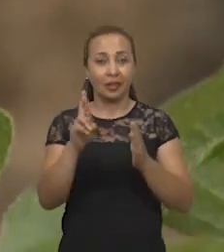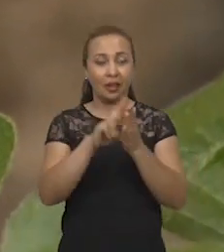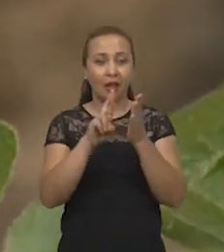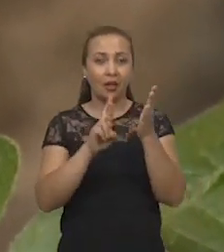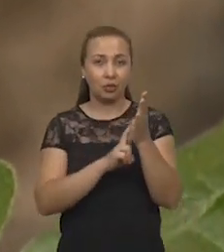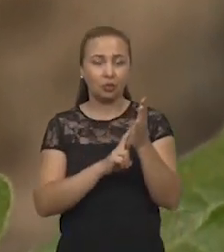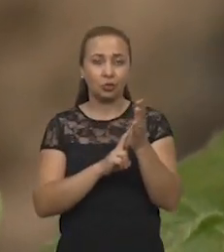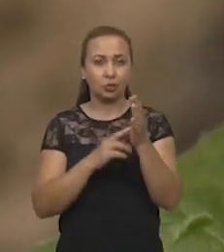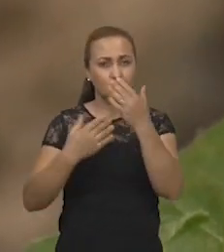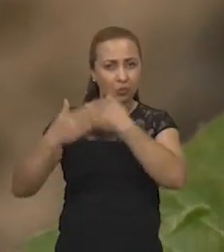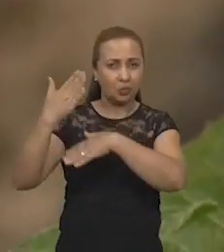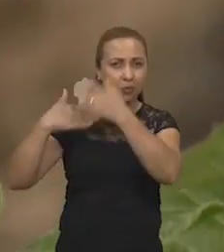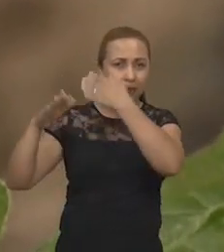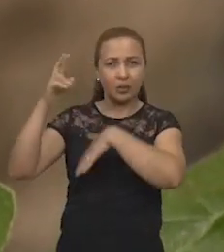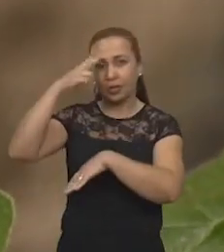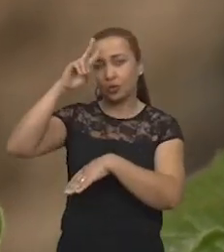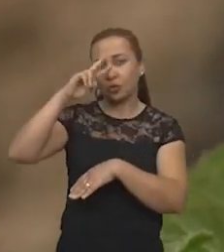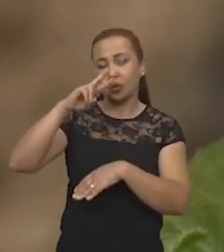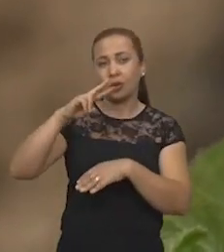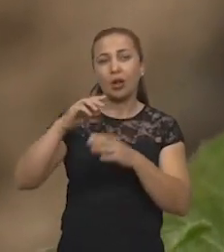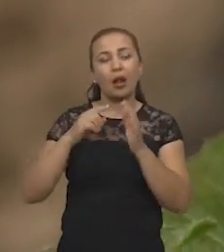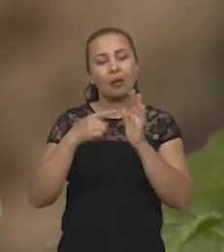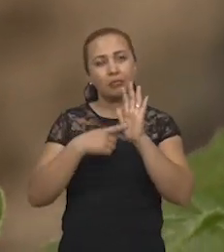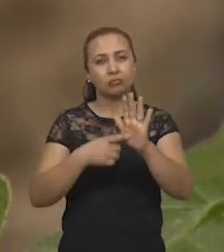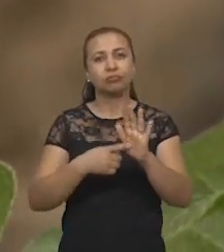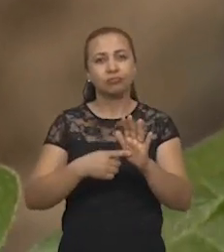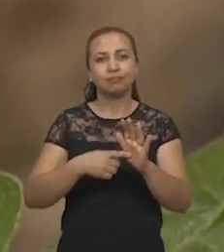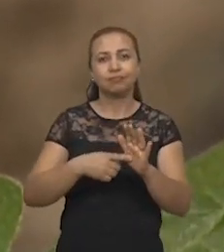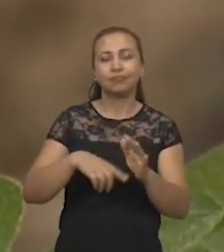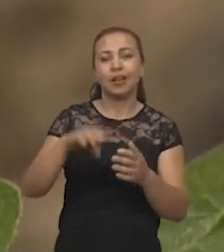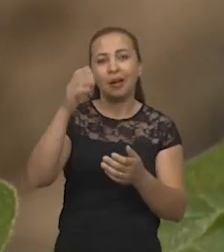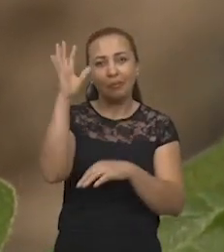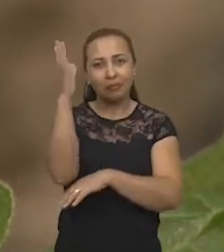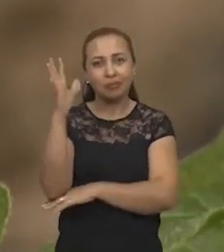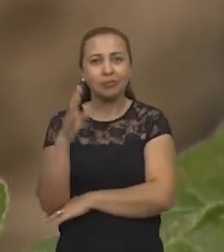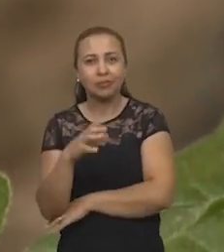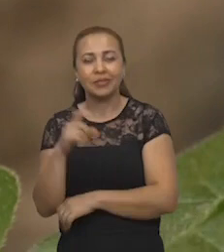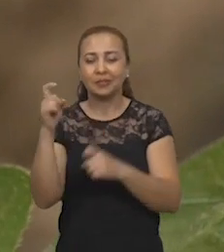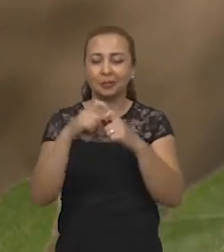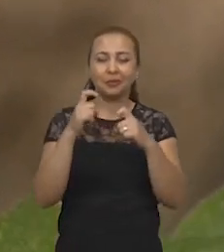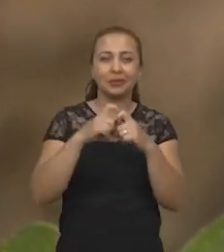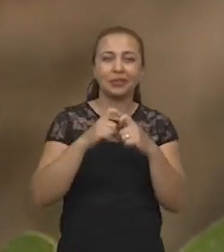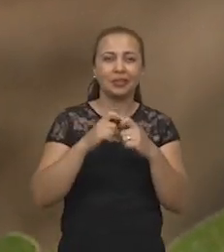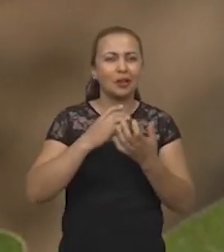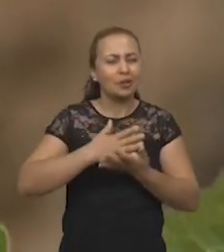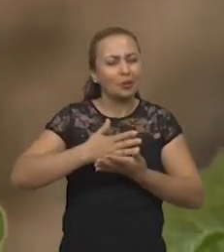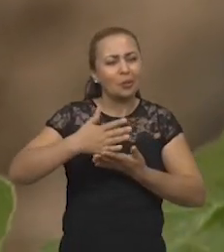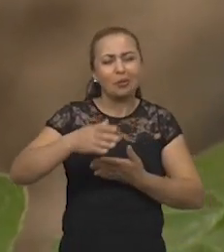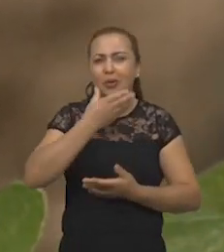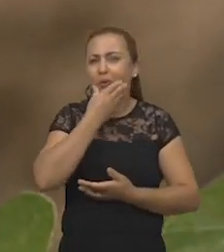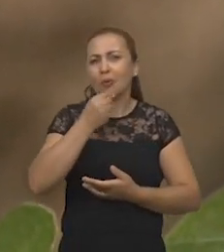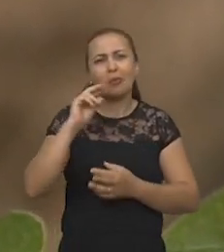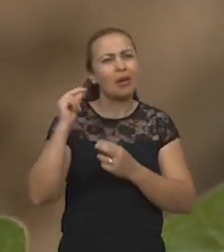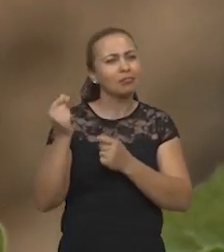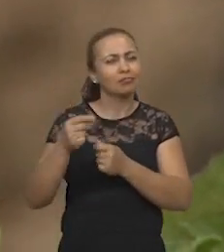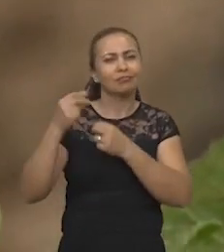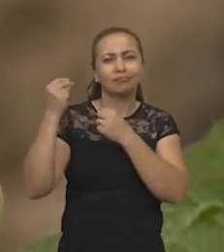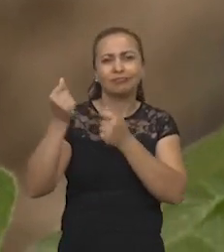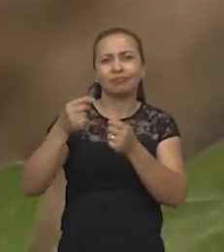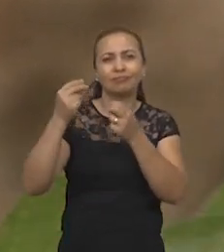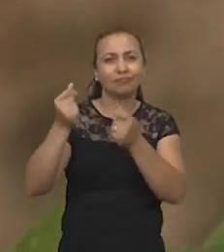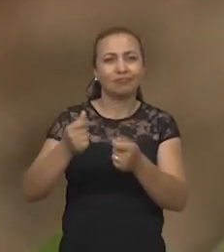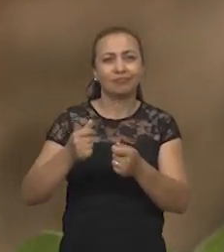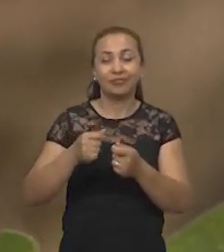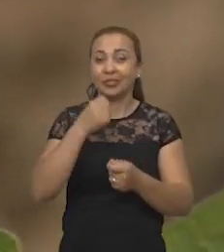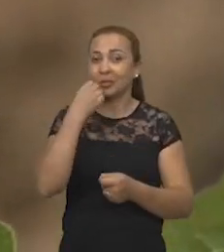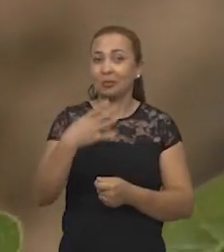Registros arqueológicos comprovam o uso de plantas medicinais pelo homem desde os primórdios da sua existência. A descoberta do